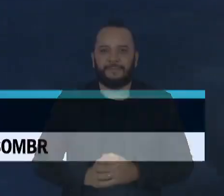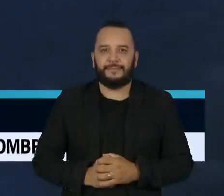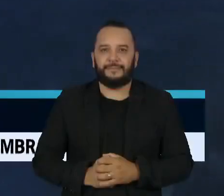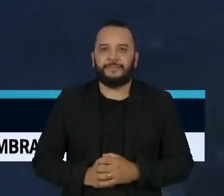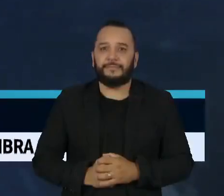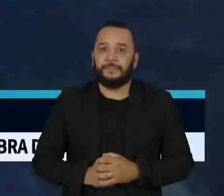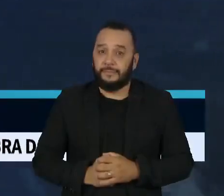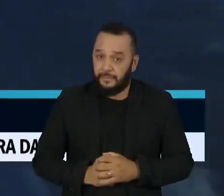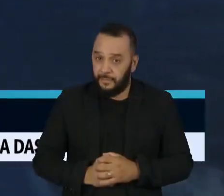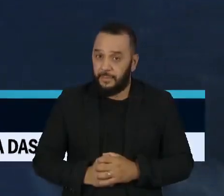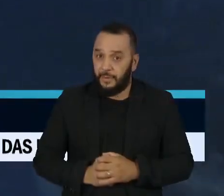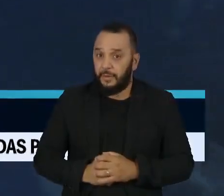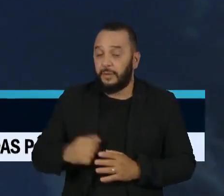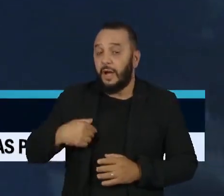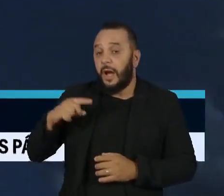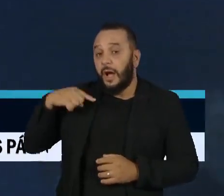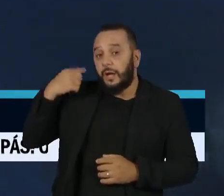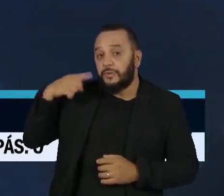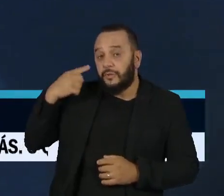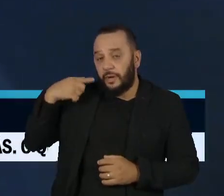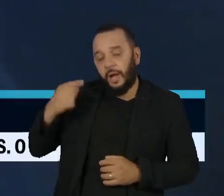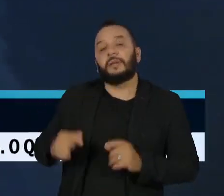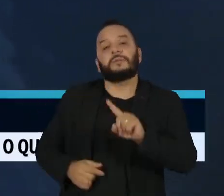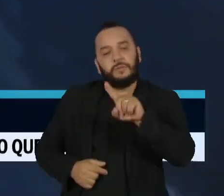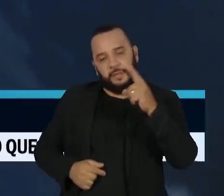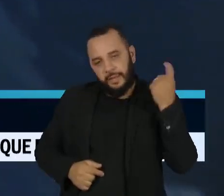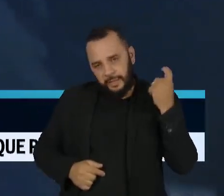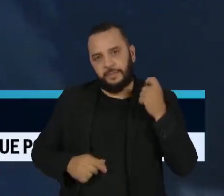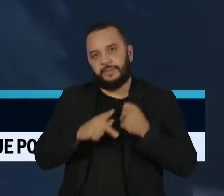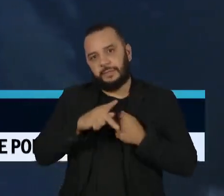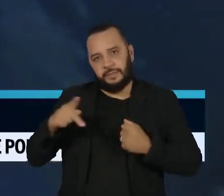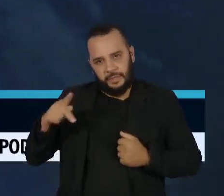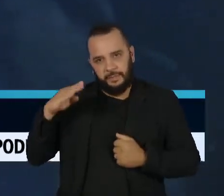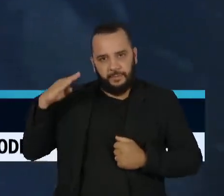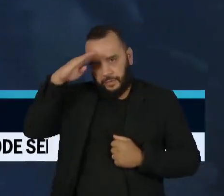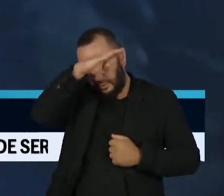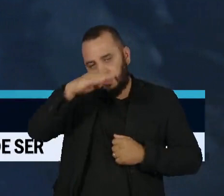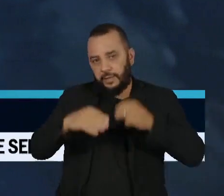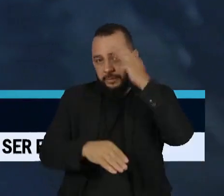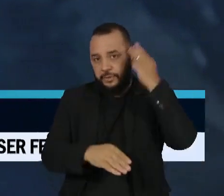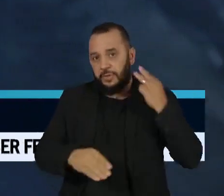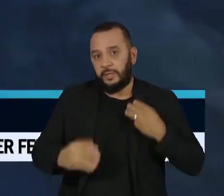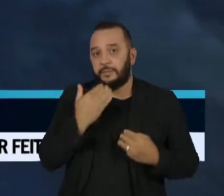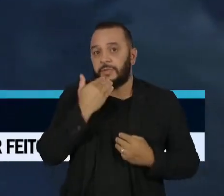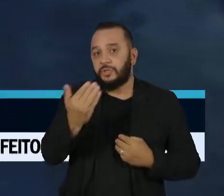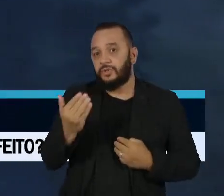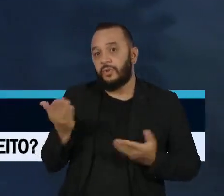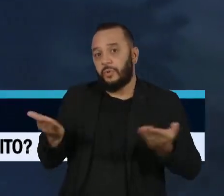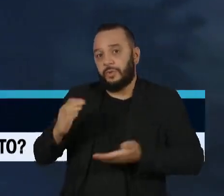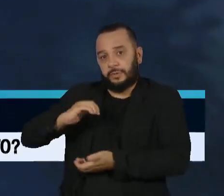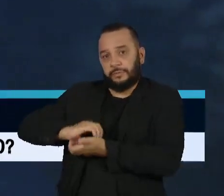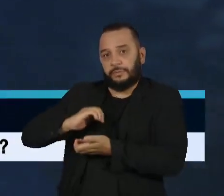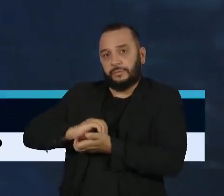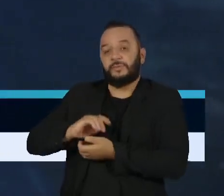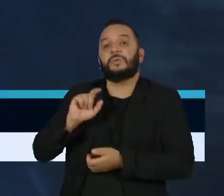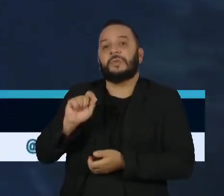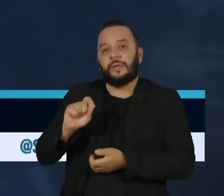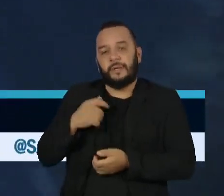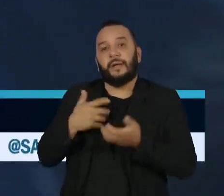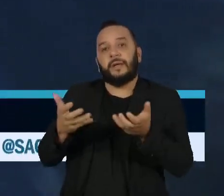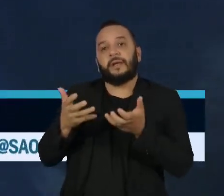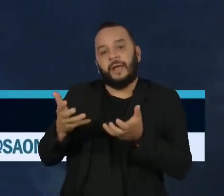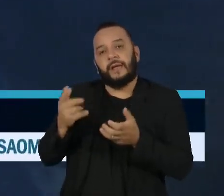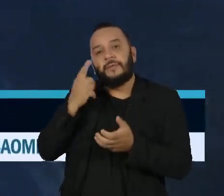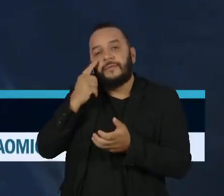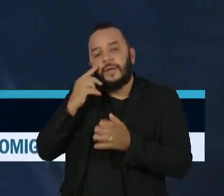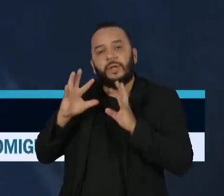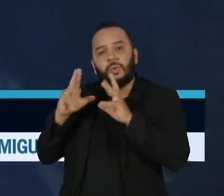A defesa do ex-presidente da ex-primeira-dama Jair Michele Bolsonaro pediu hoje ao Supremo Tribunal Federal o acesso a todos